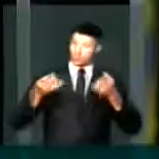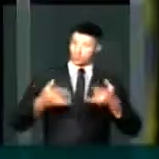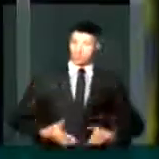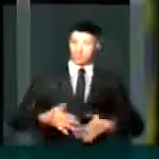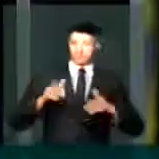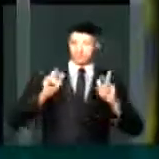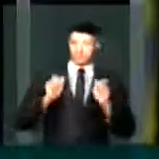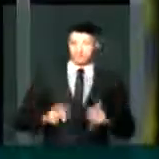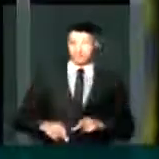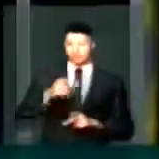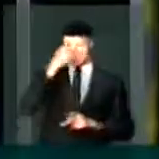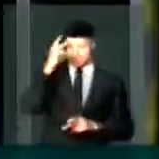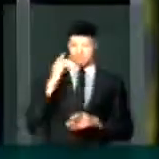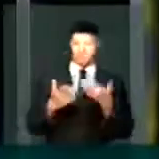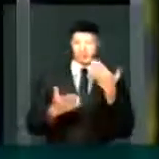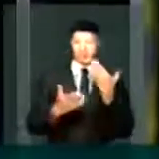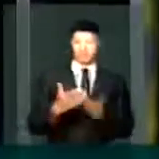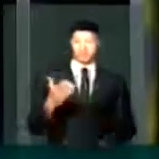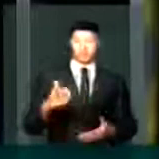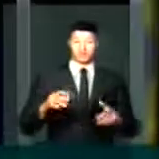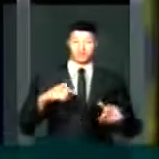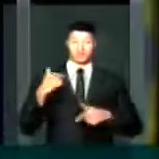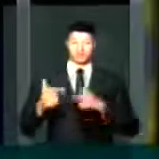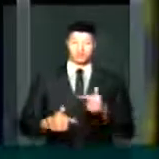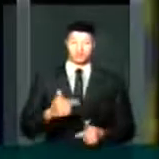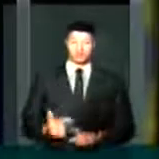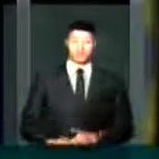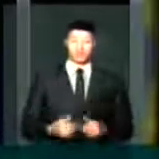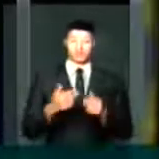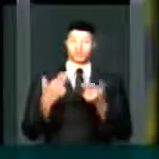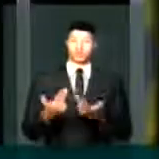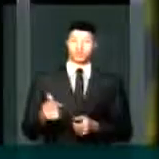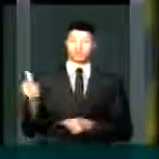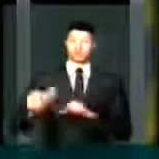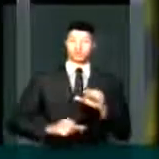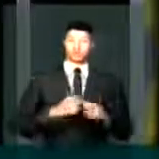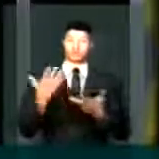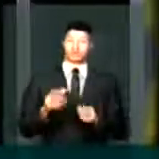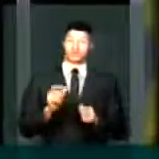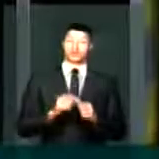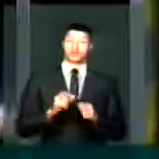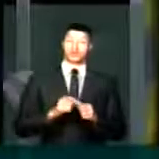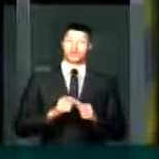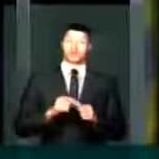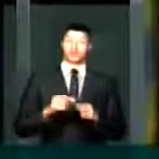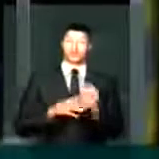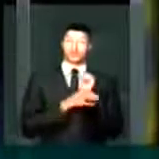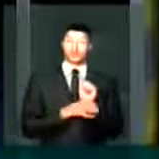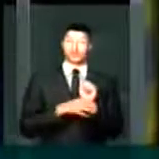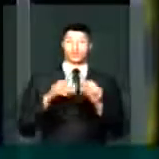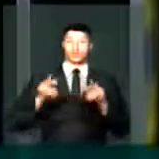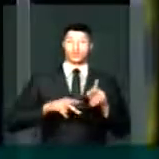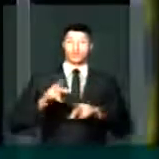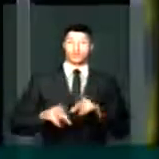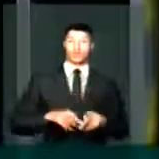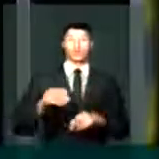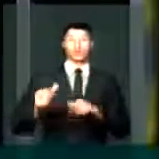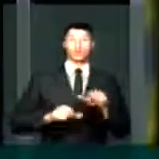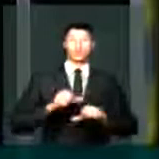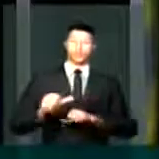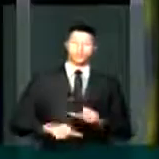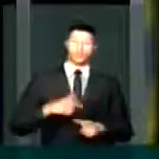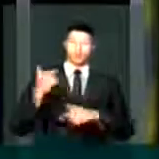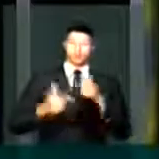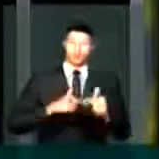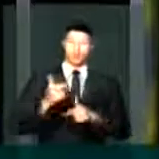daqueles que perdem o seu emprego como alteração que querem fazer do seguro-desemprego, na conta do pobre do trabalhador,